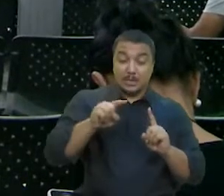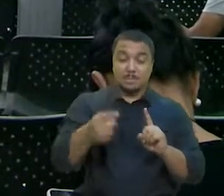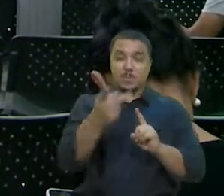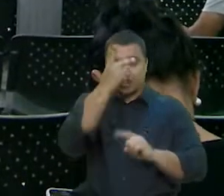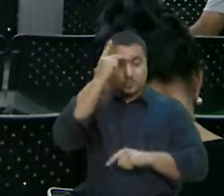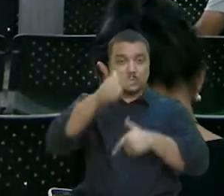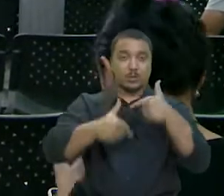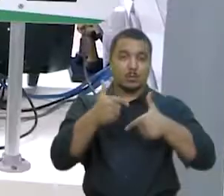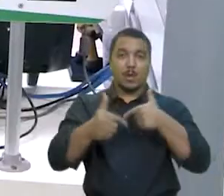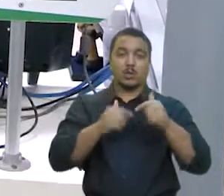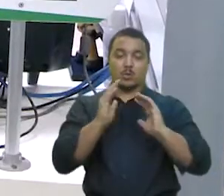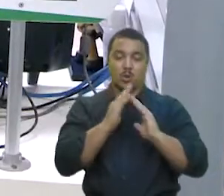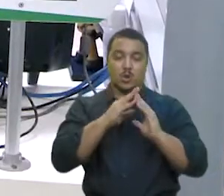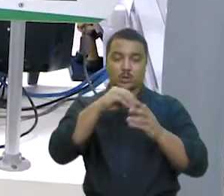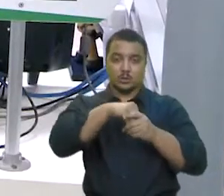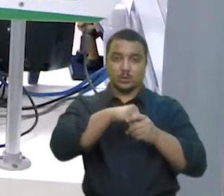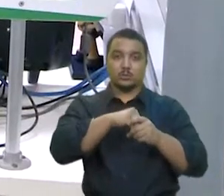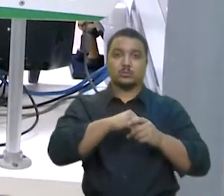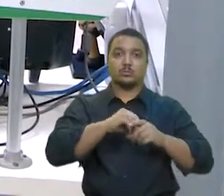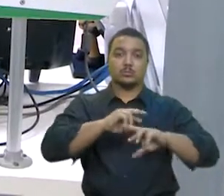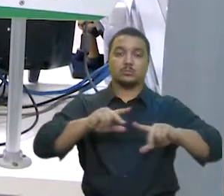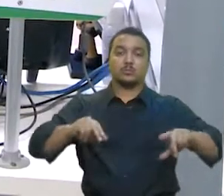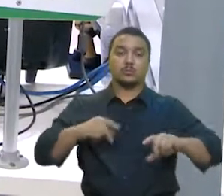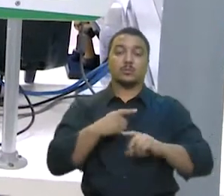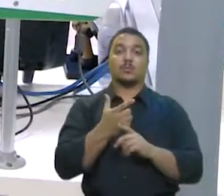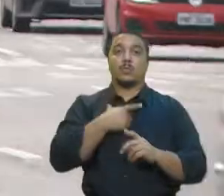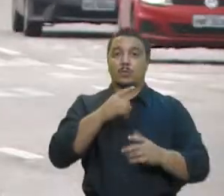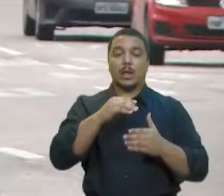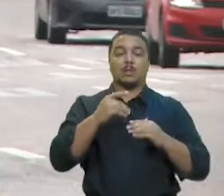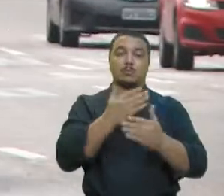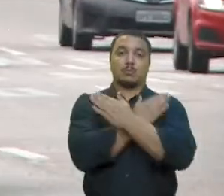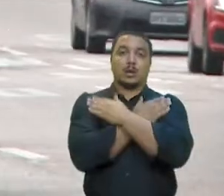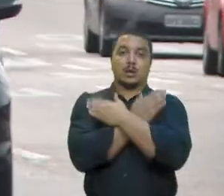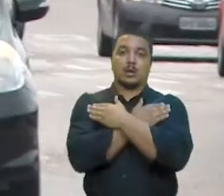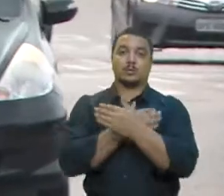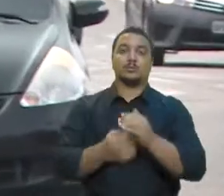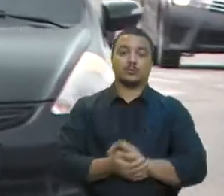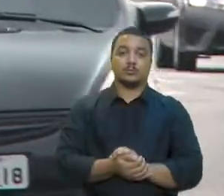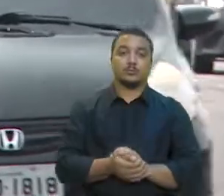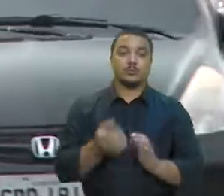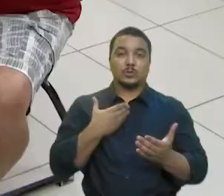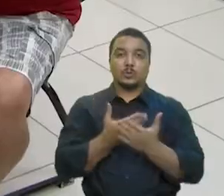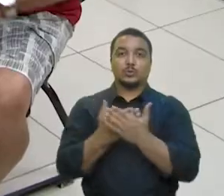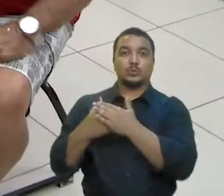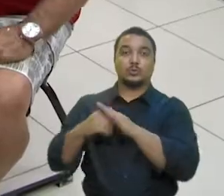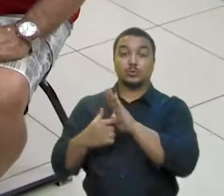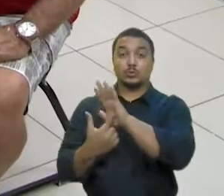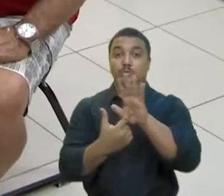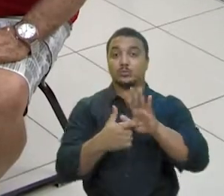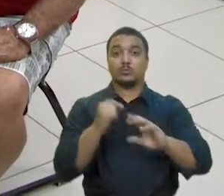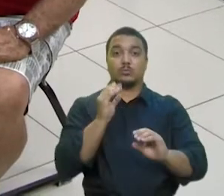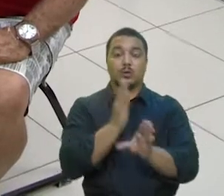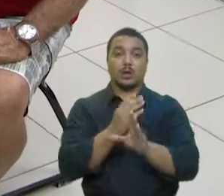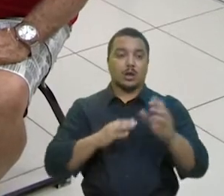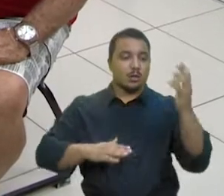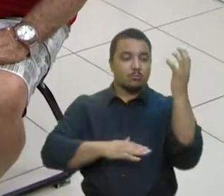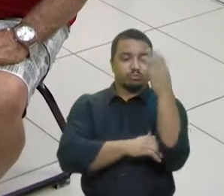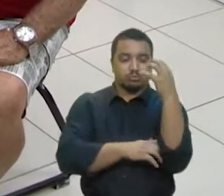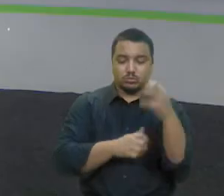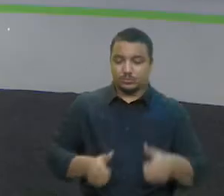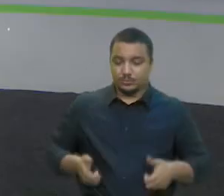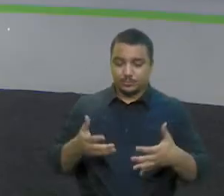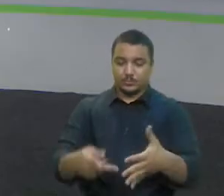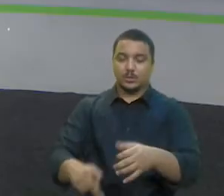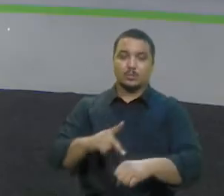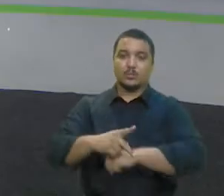domésticos estão desempregados. Estudo mostra o custo dos acidentes de trânsito para o país.